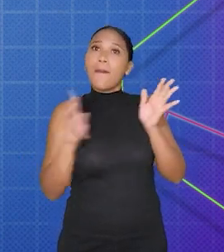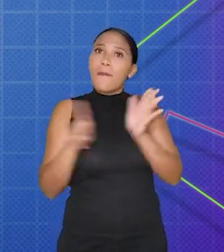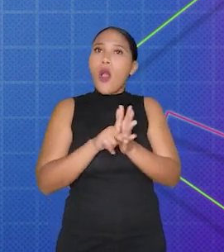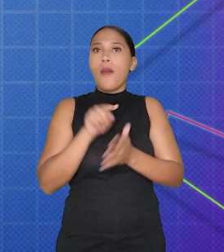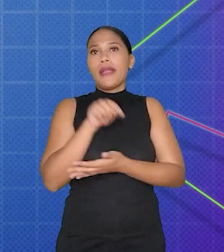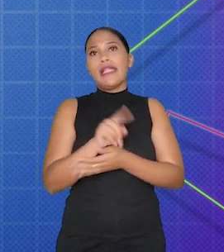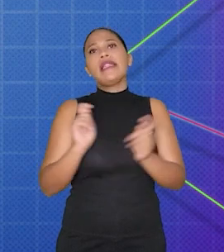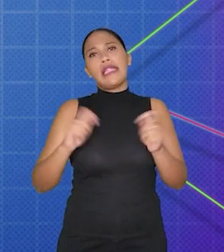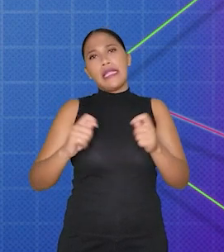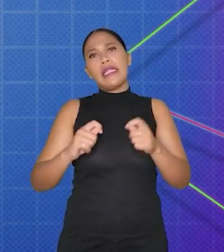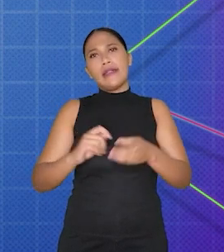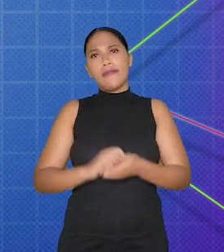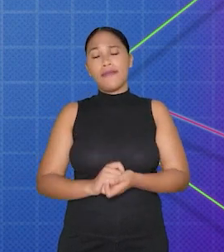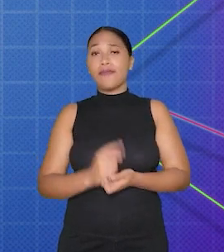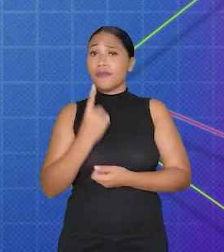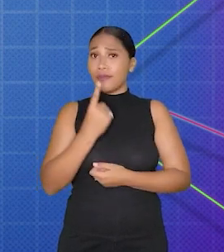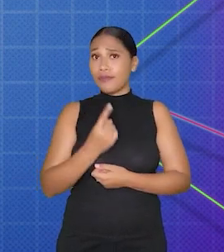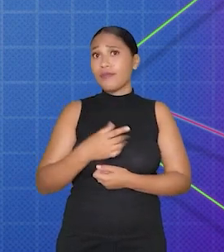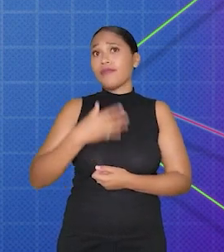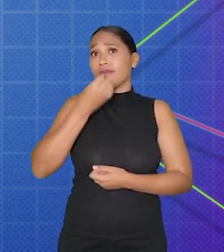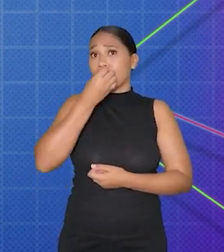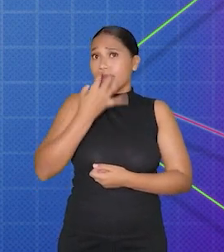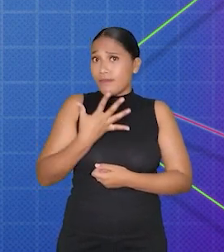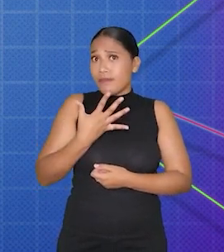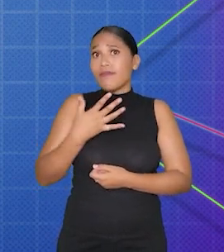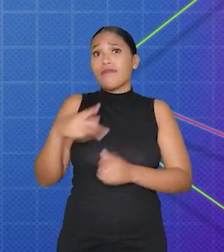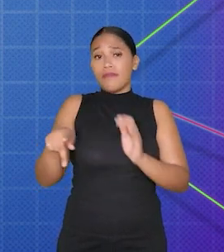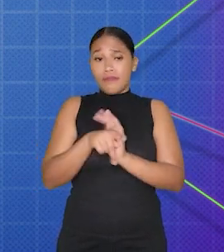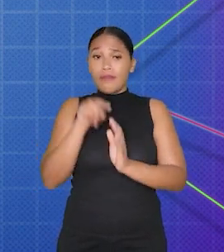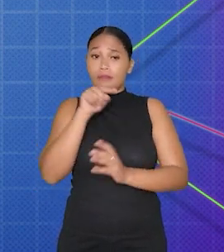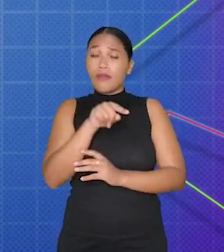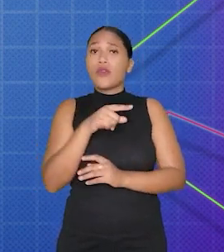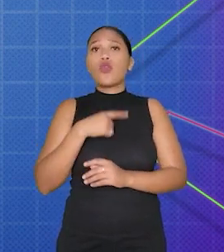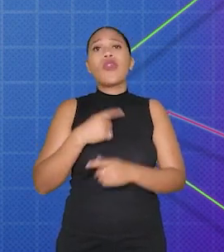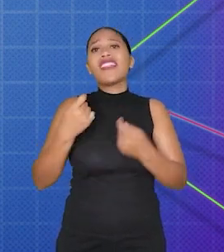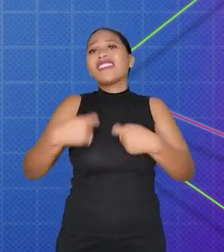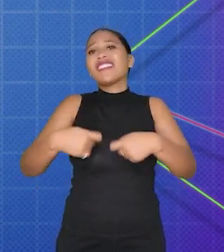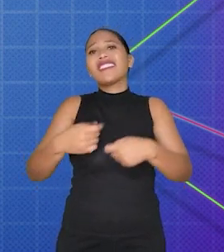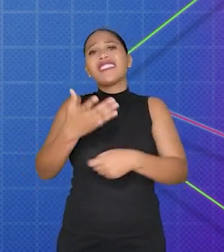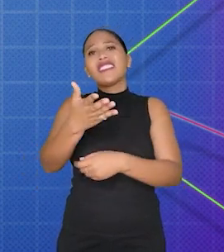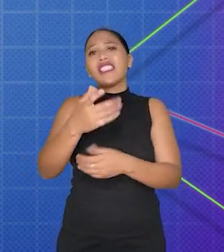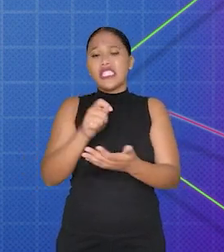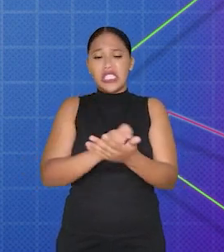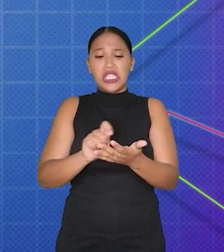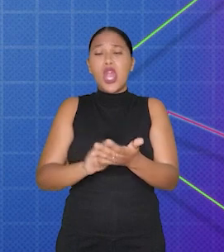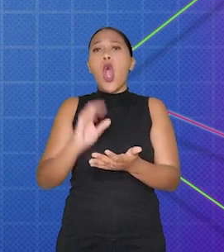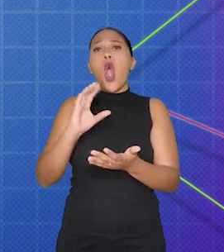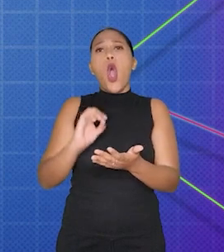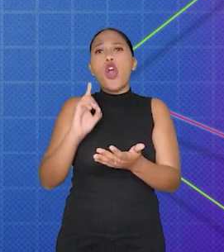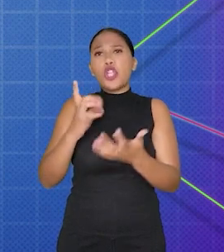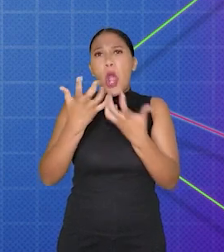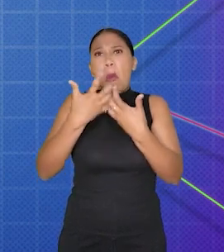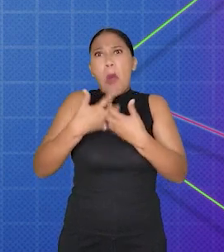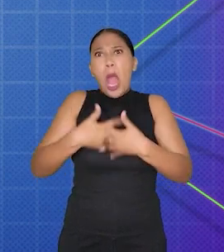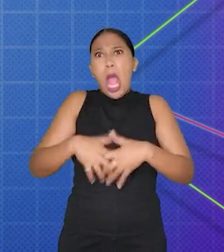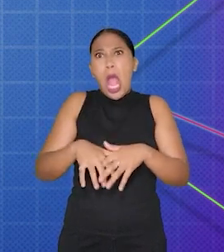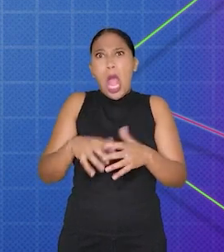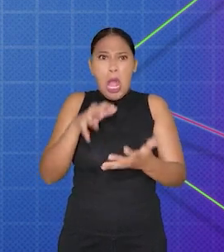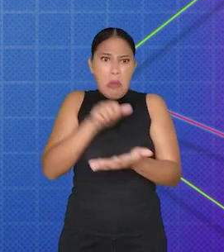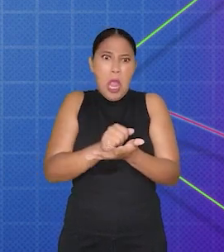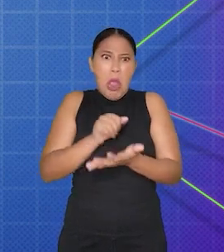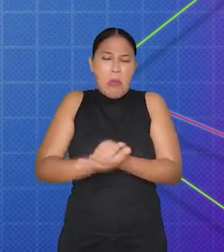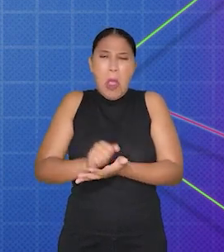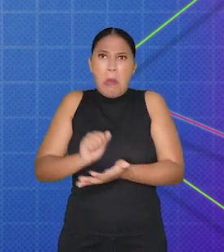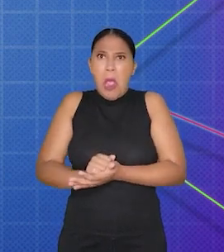personalizada. Uma das vantagens da Folha de Eventos é que ela não exige que os desenvolvedores escrevam códigos complexos,